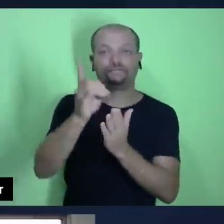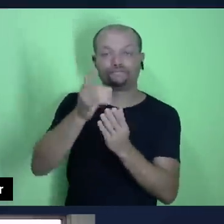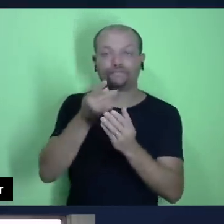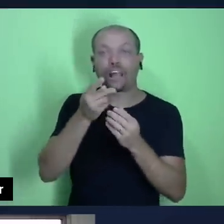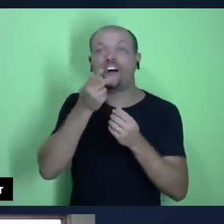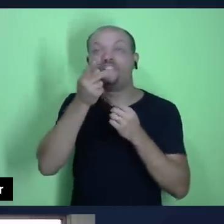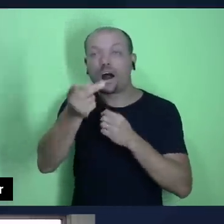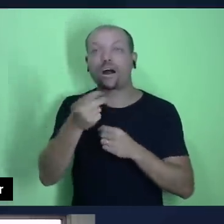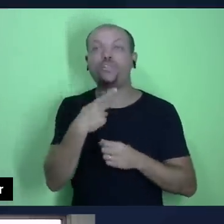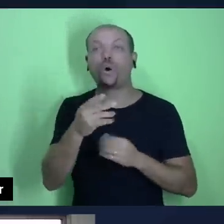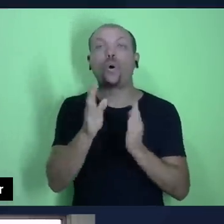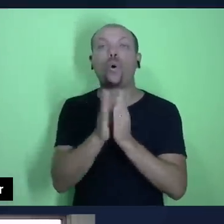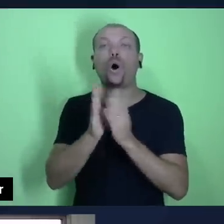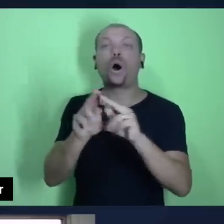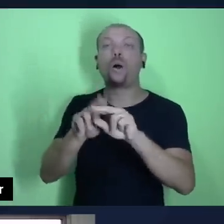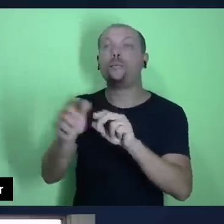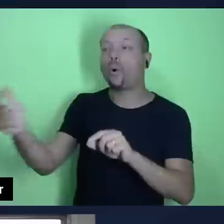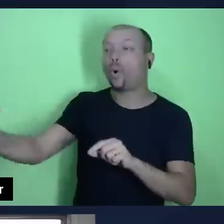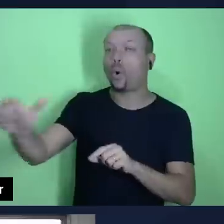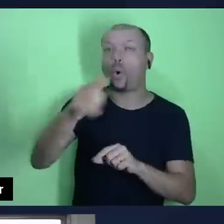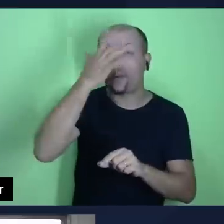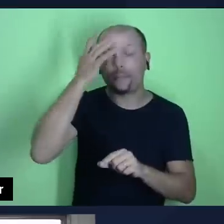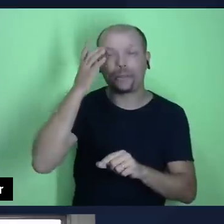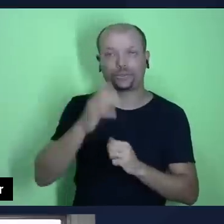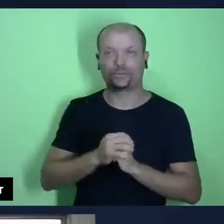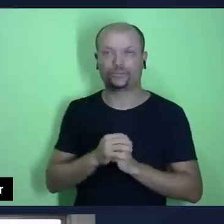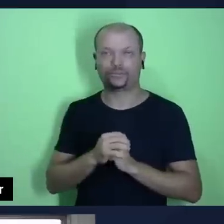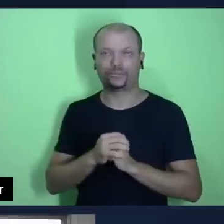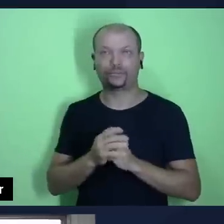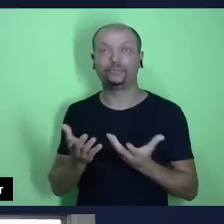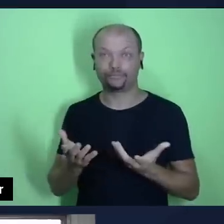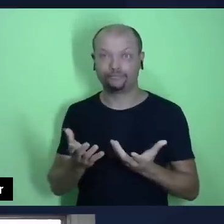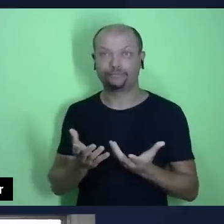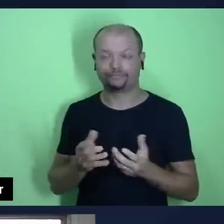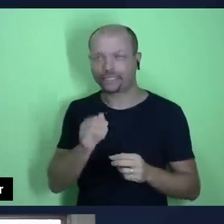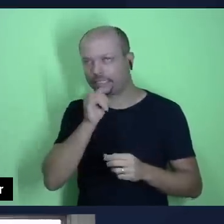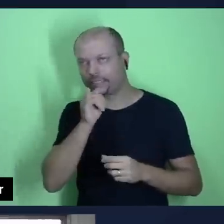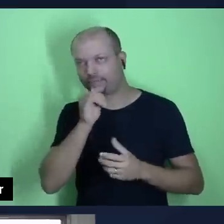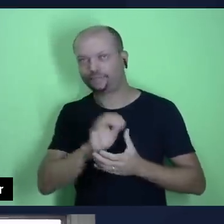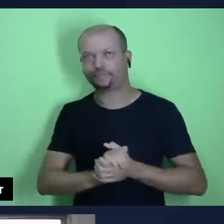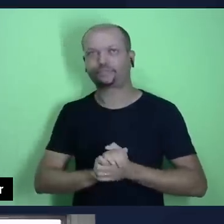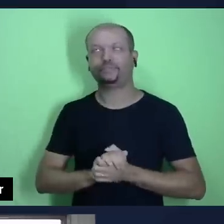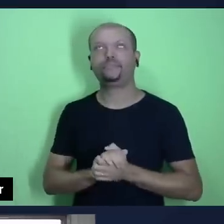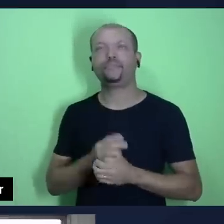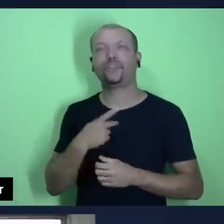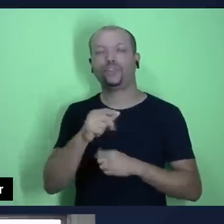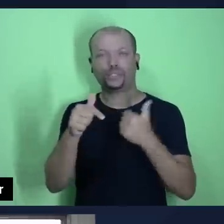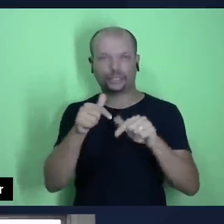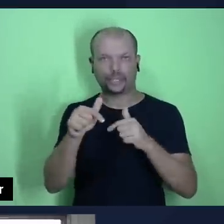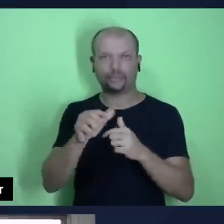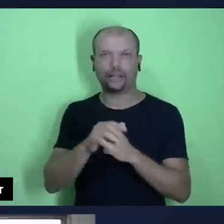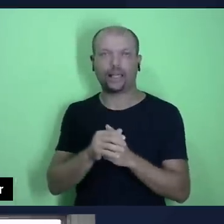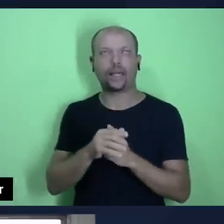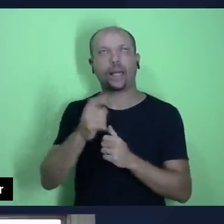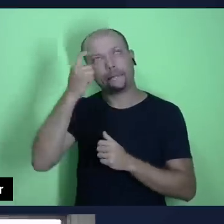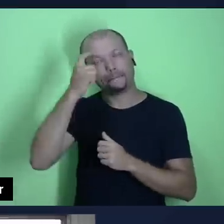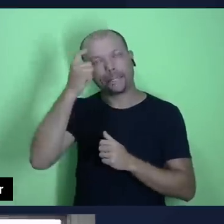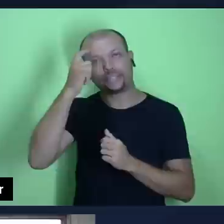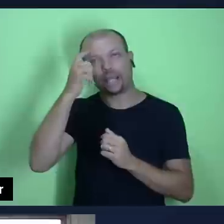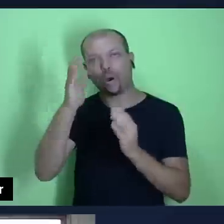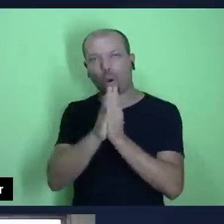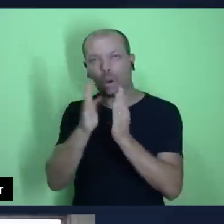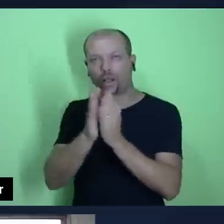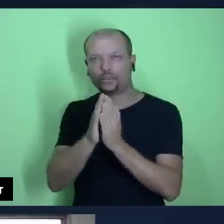mais pelos outros do que por nós mesmos. Por exemplo, quando a gente vai trabalhar a teologia da oração no Novo